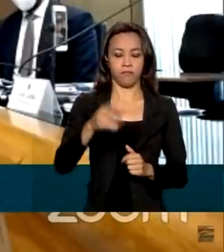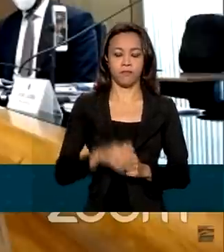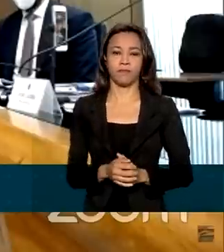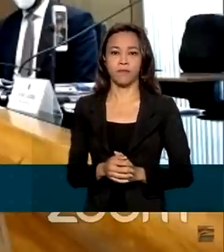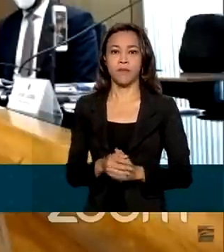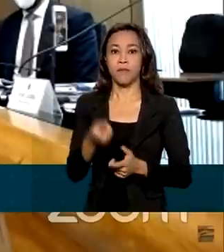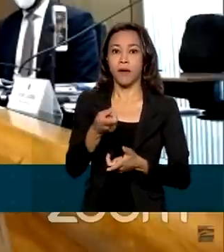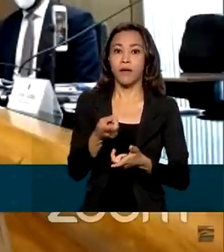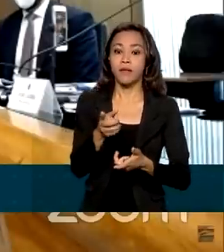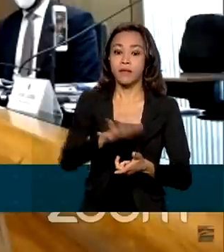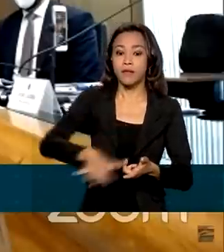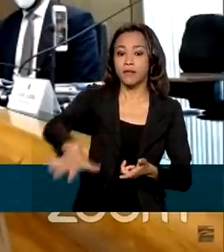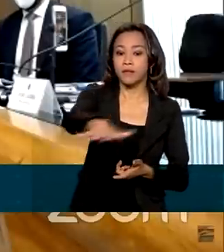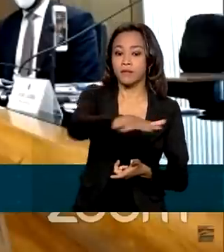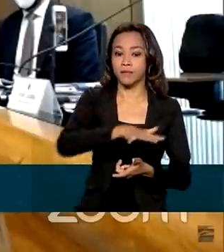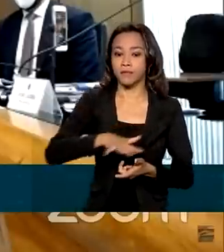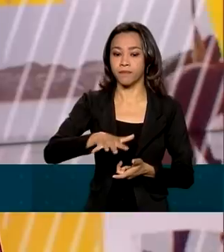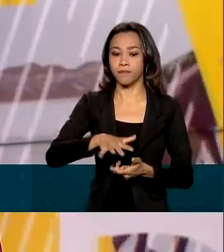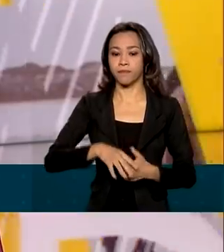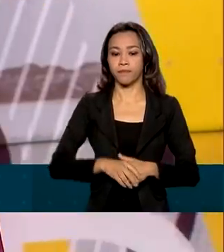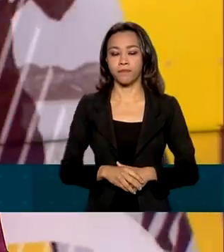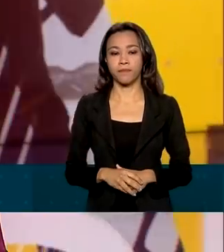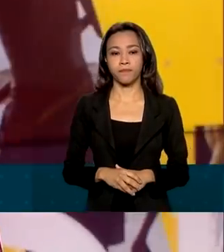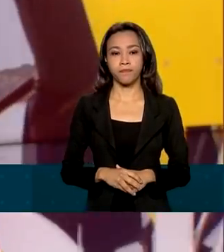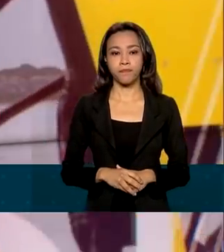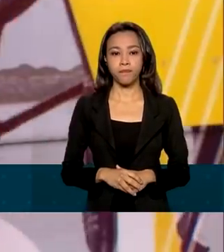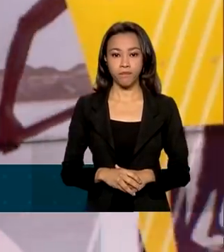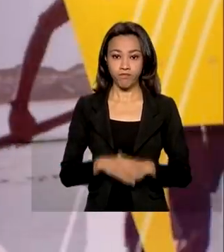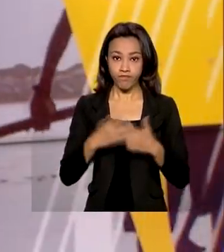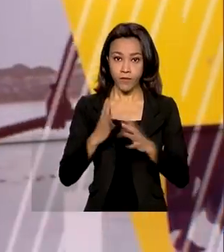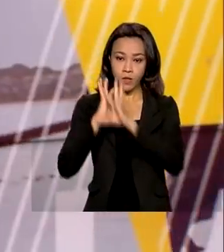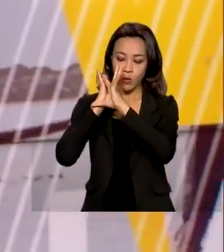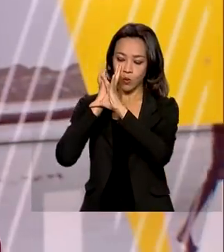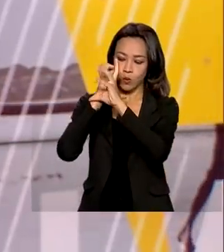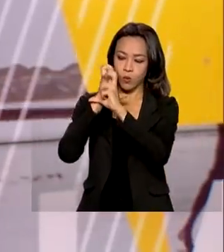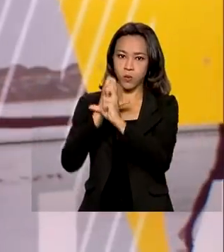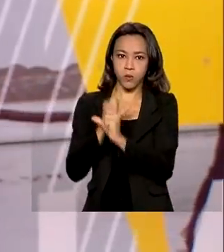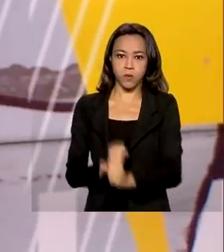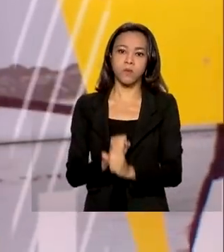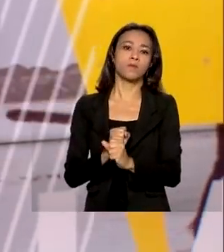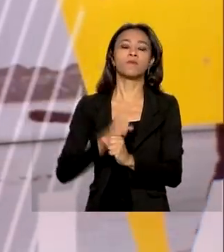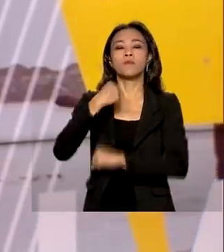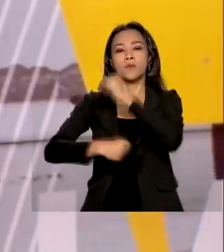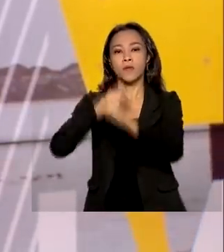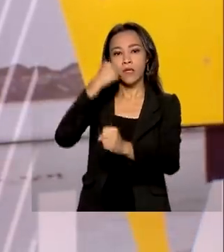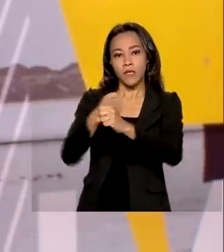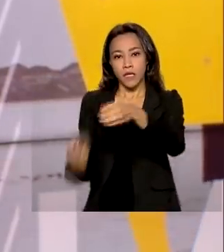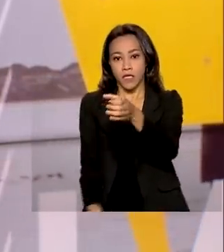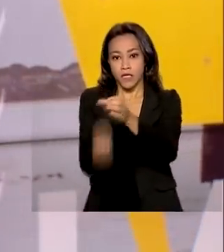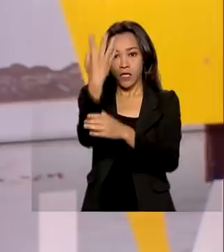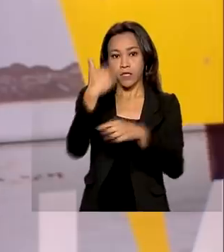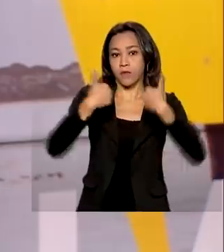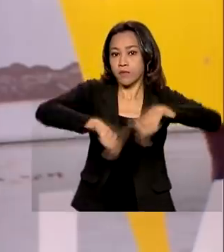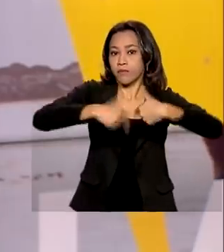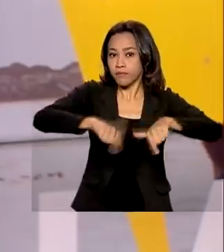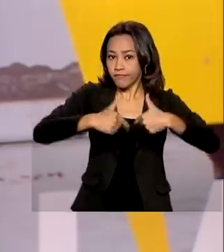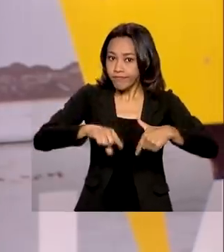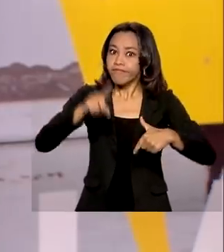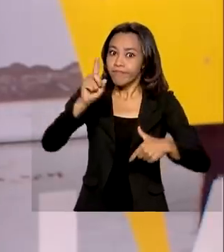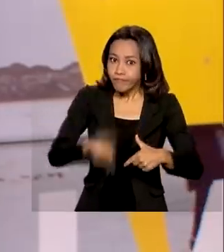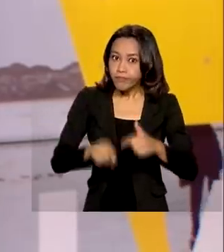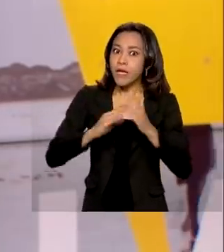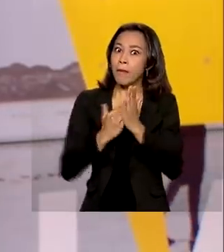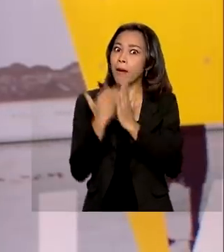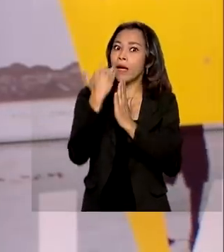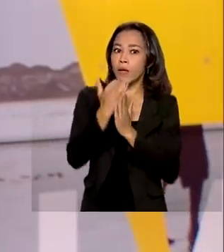geração de empregos formais no Brasil. E no acumulado do ano, a geração de empregos no país é ainda maior, segundo